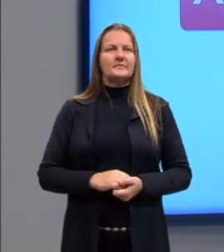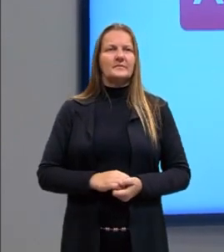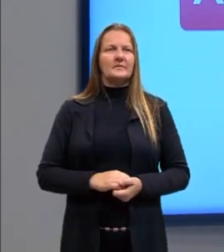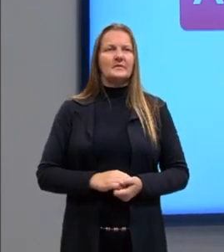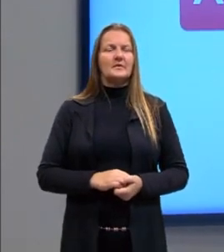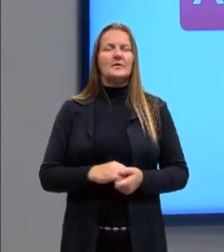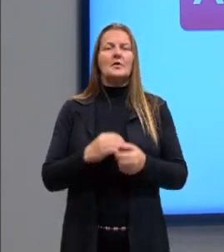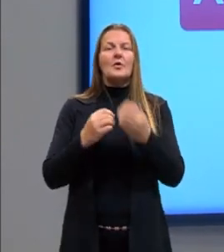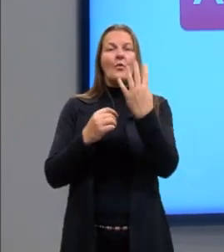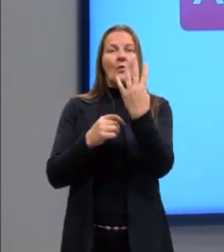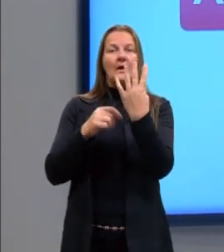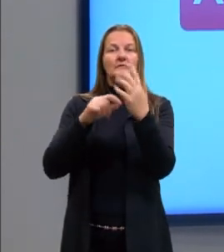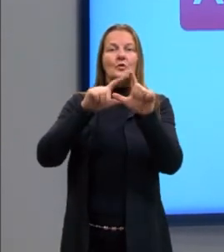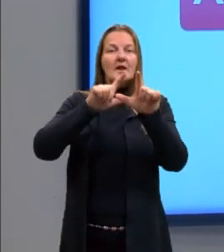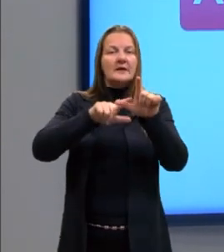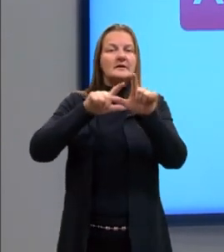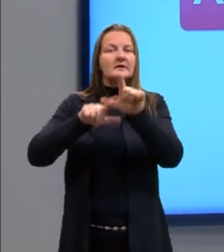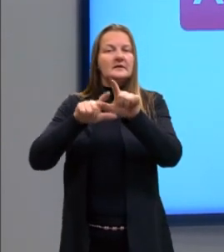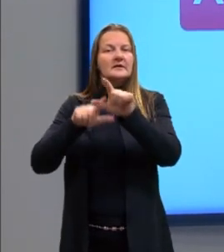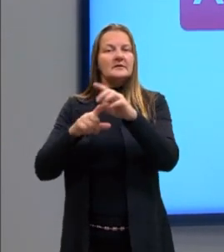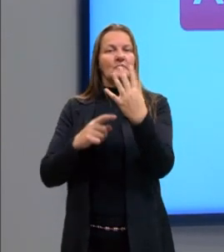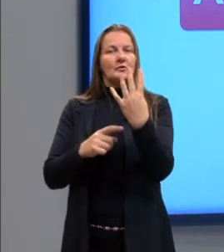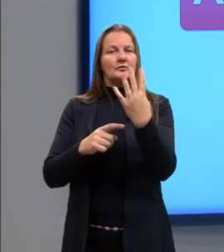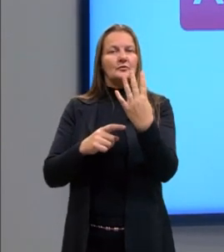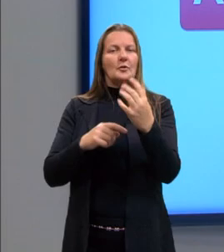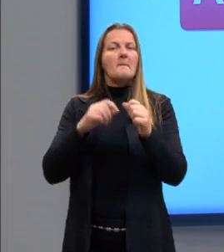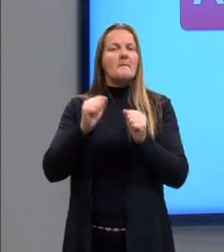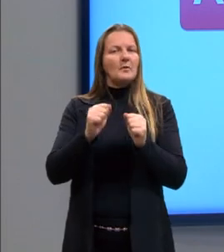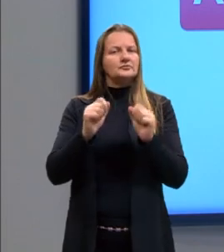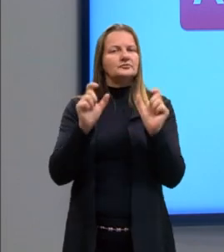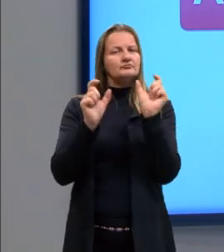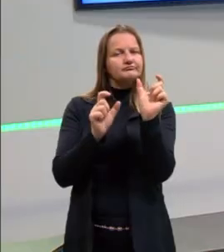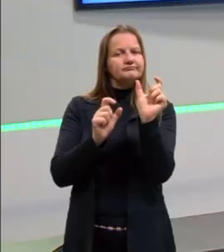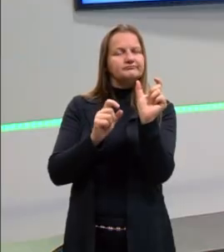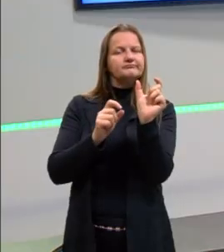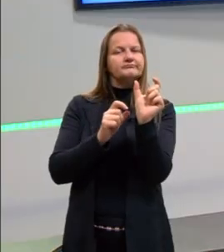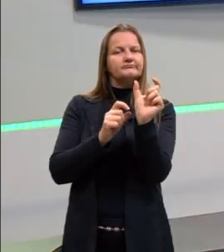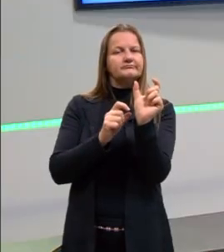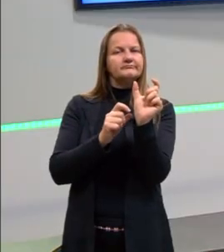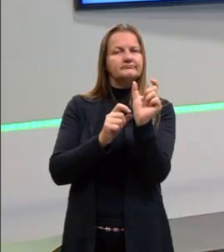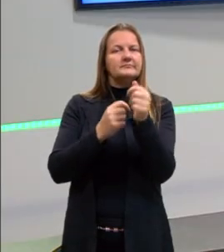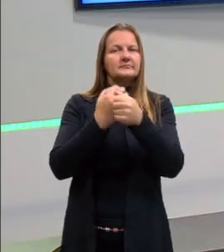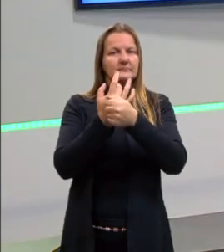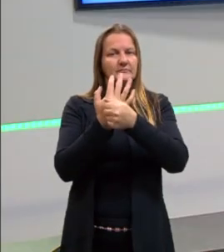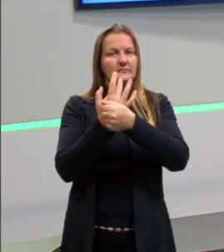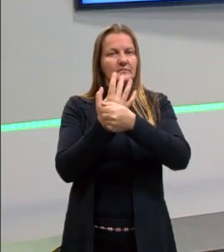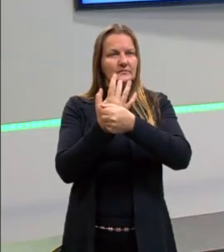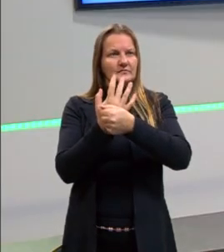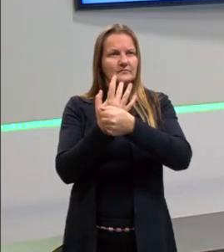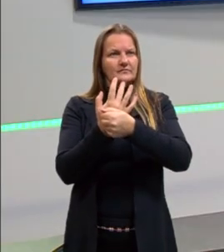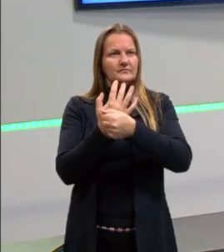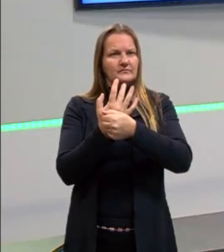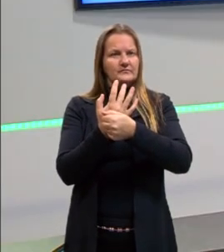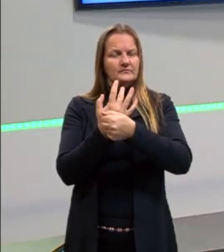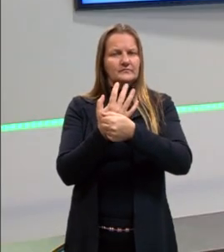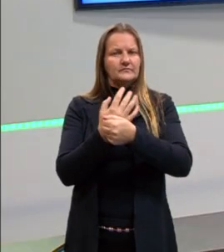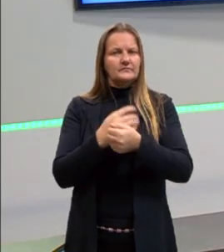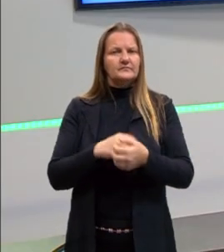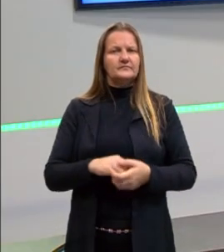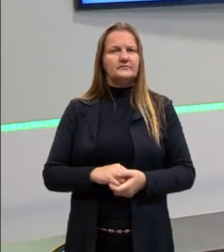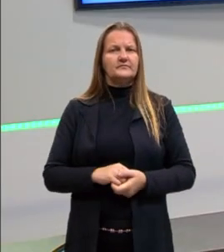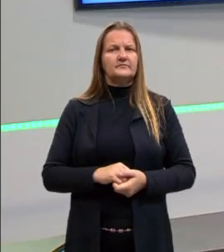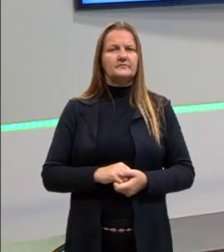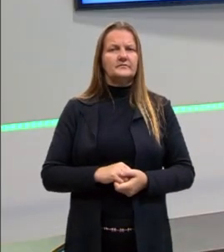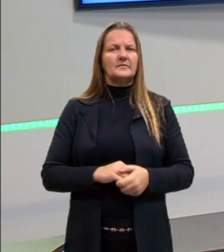alfabeto de quatro letras, eles vão formar palavras, né? Essas palavras, né, que são os códons, as